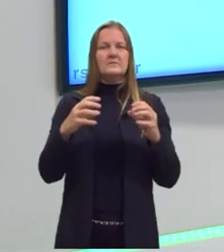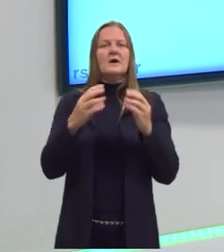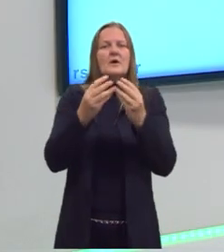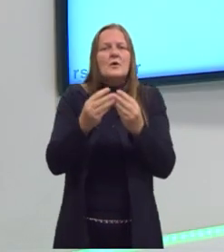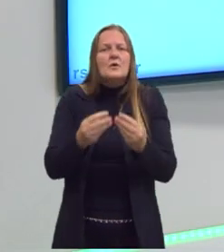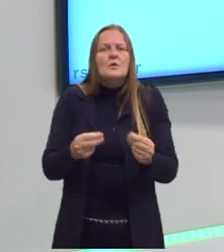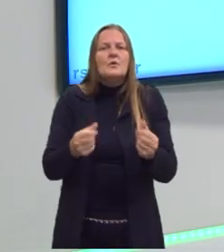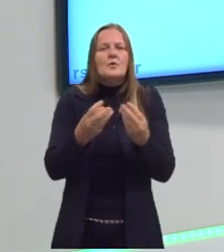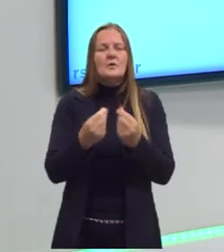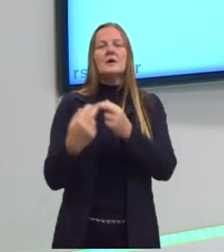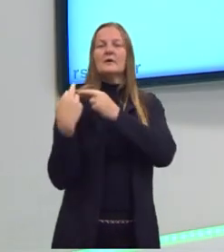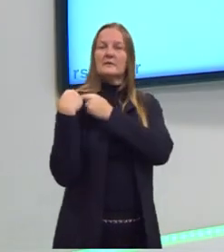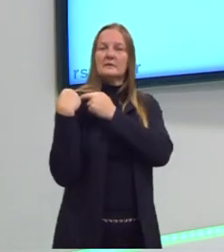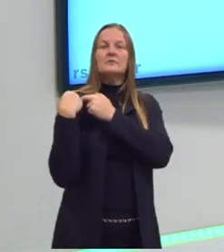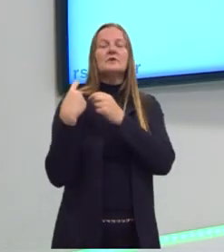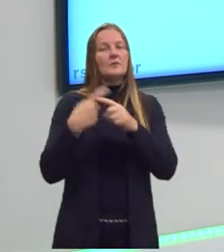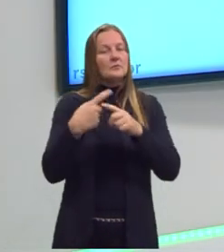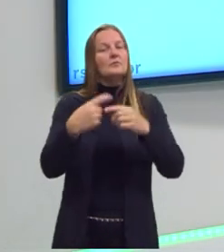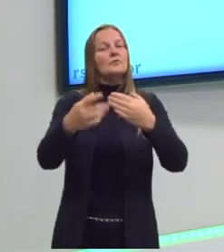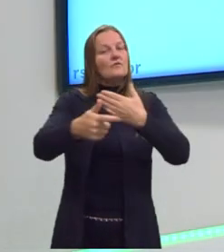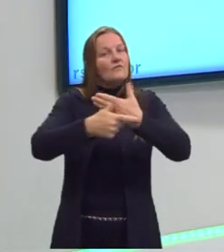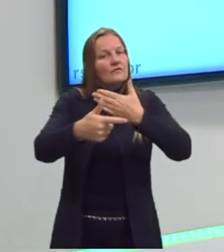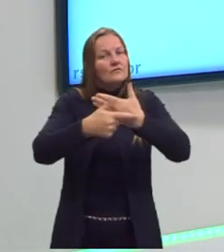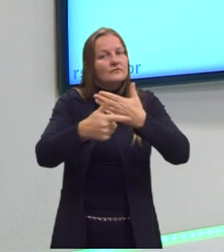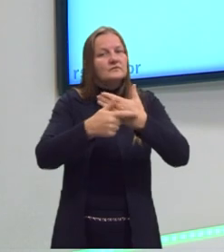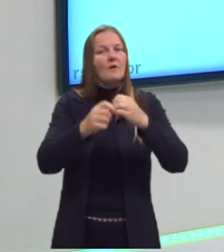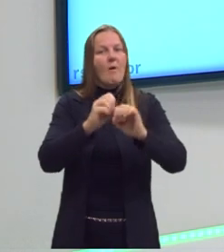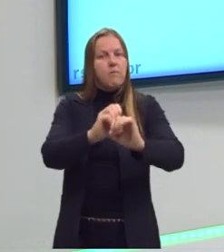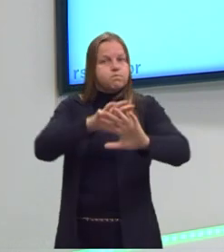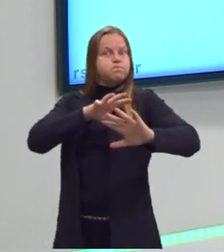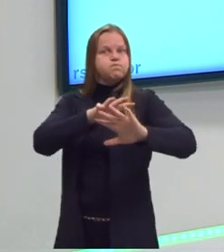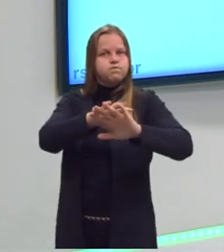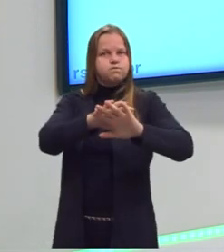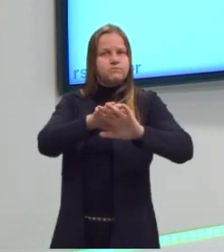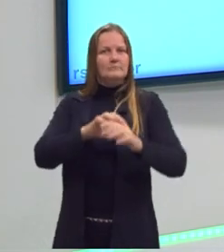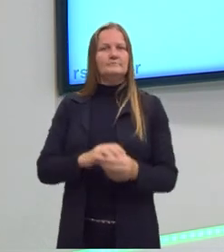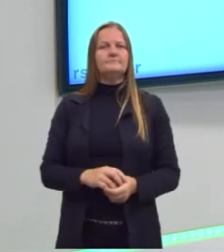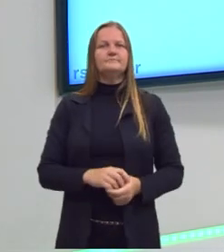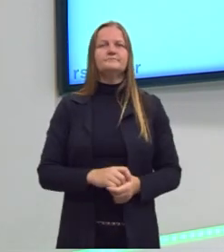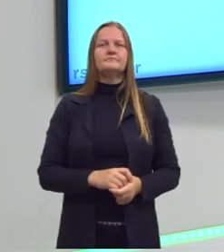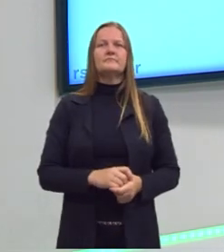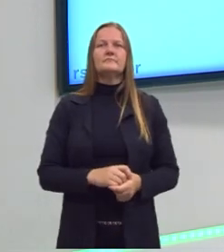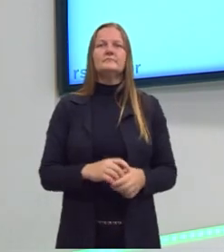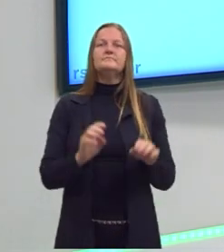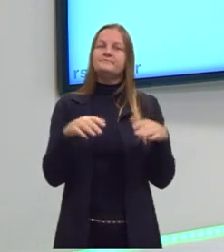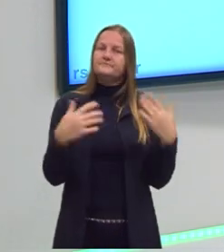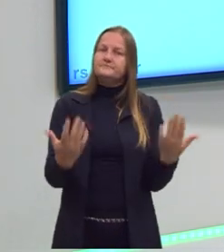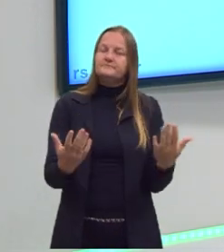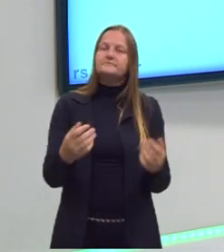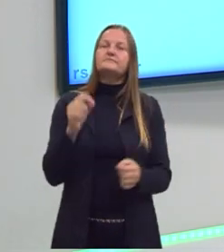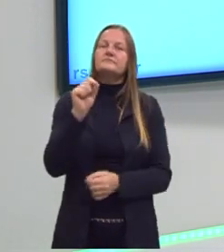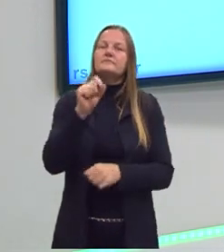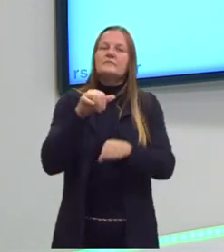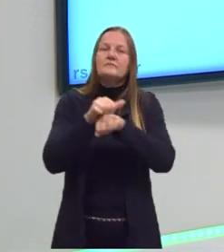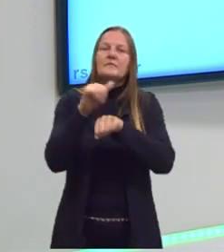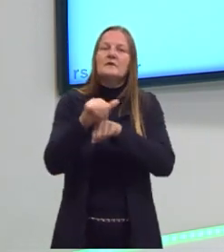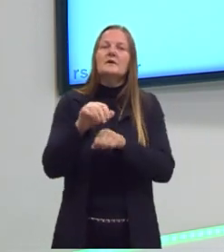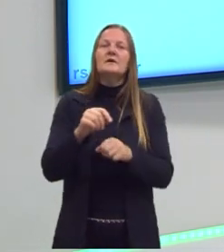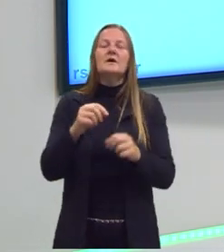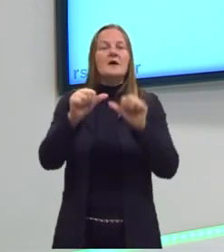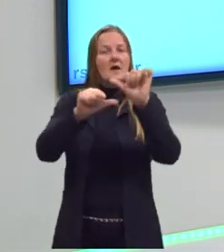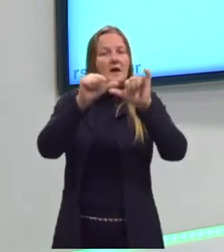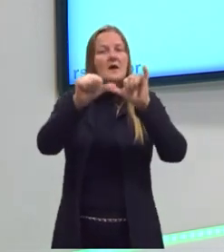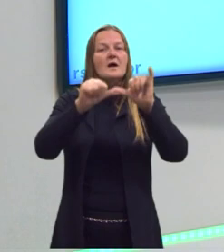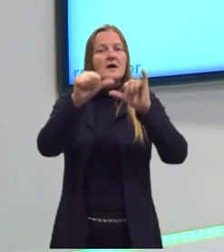é responsável pela expansão dos airbags, dos veículos. Então, o que ocorre nos airbags é uma